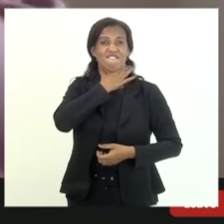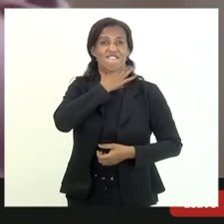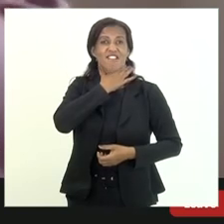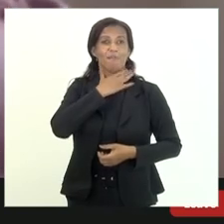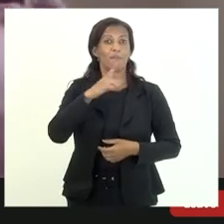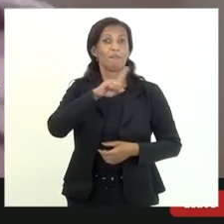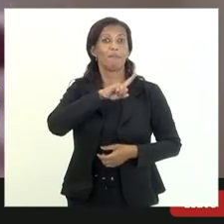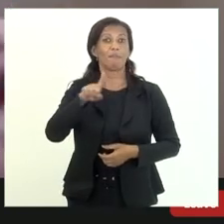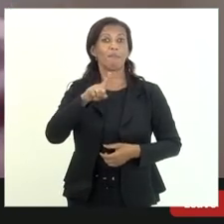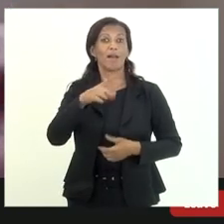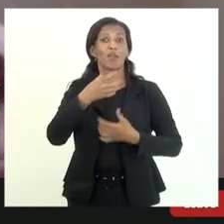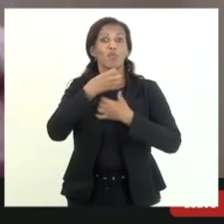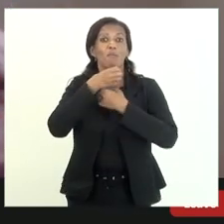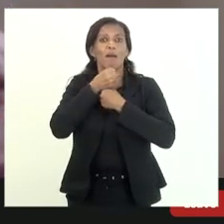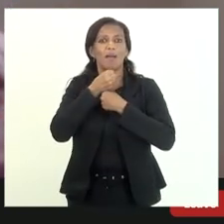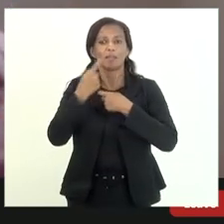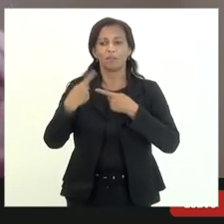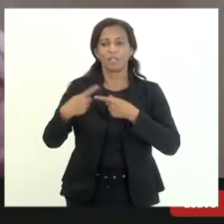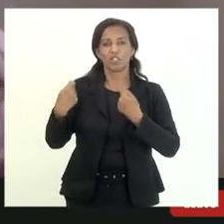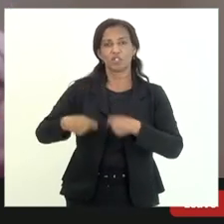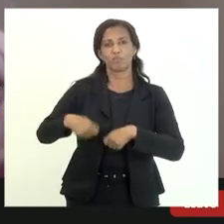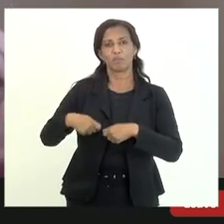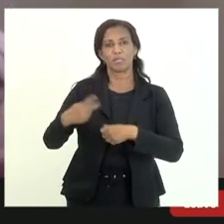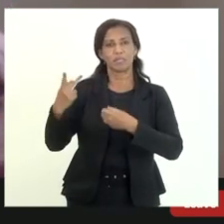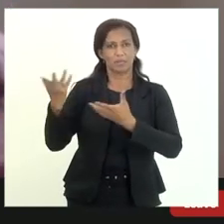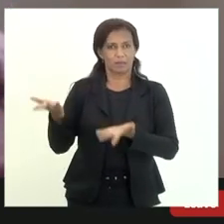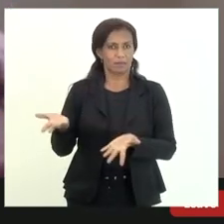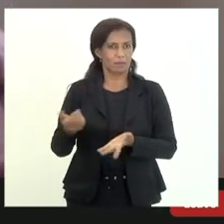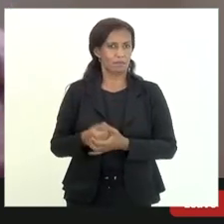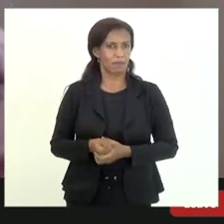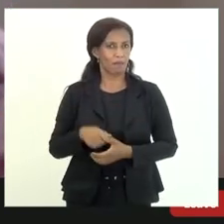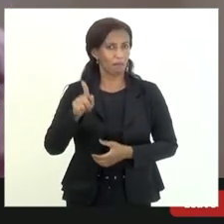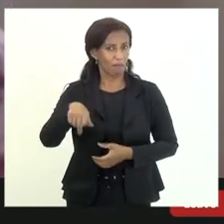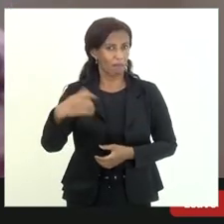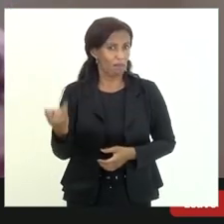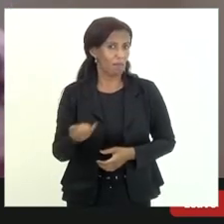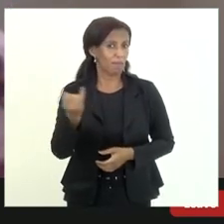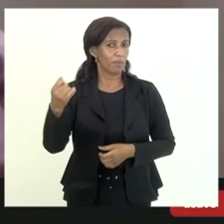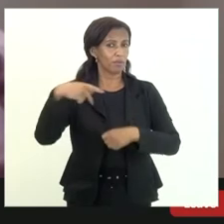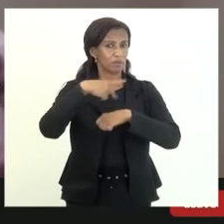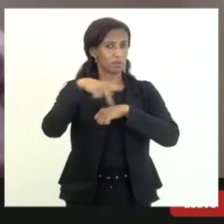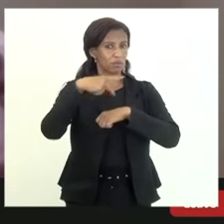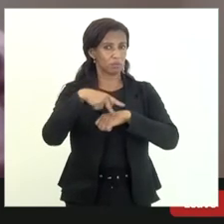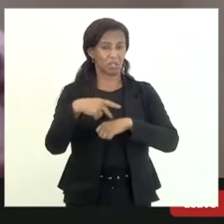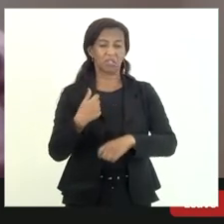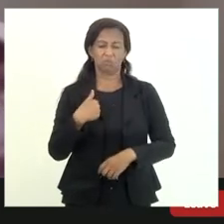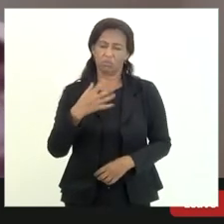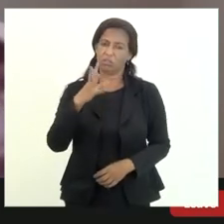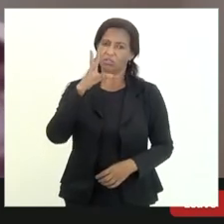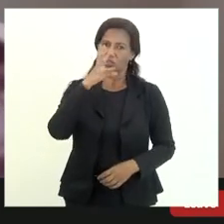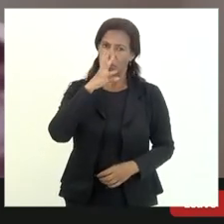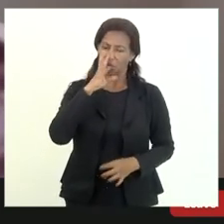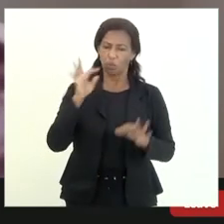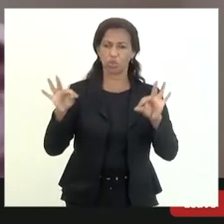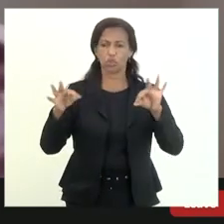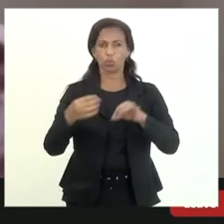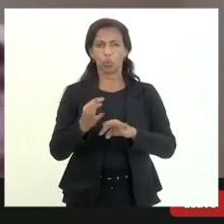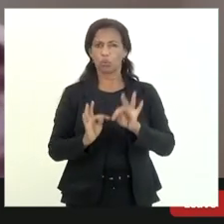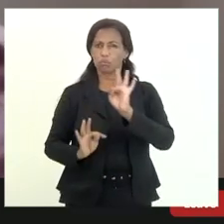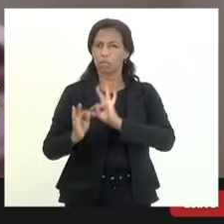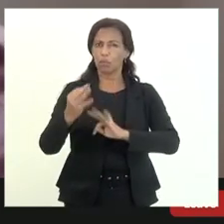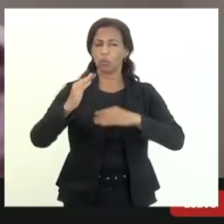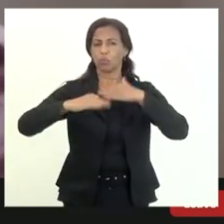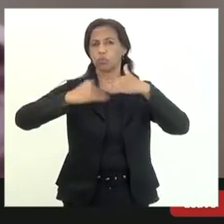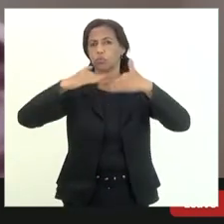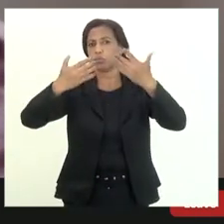porque a gente precisa dela a Petrobras é uma empresa imperial ela é muito importante para o país eu sou admirador de toda a tecnologia que ela